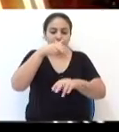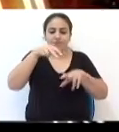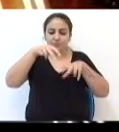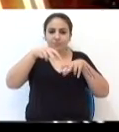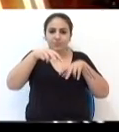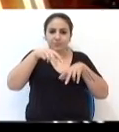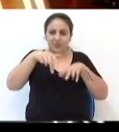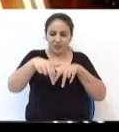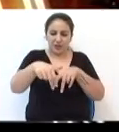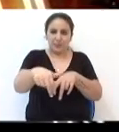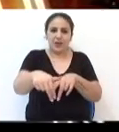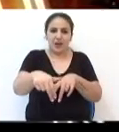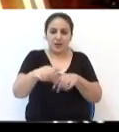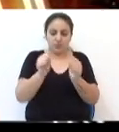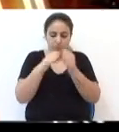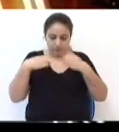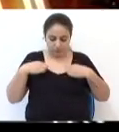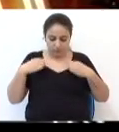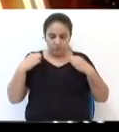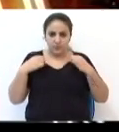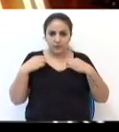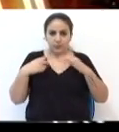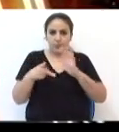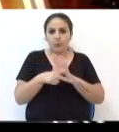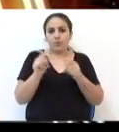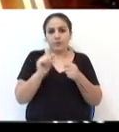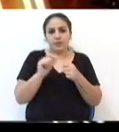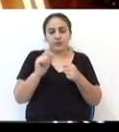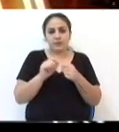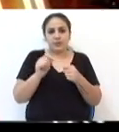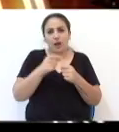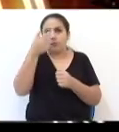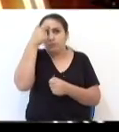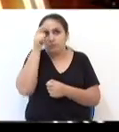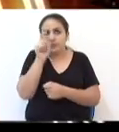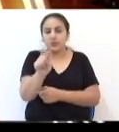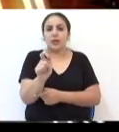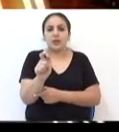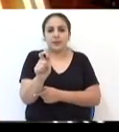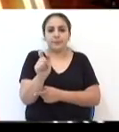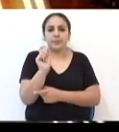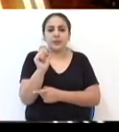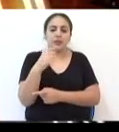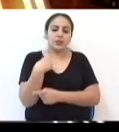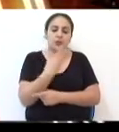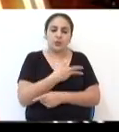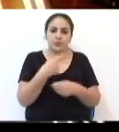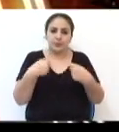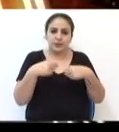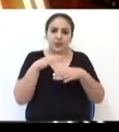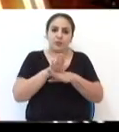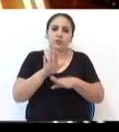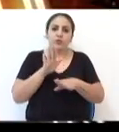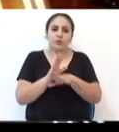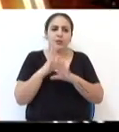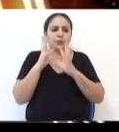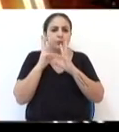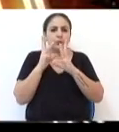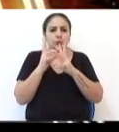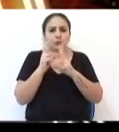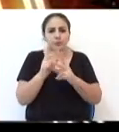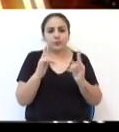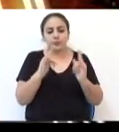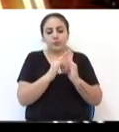uma camiseta para fazer essa ideia de que a gente precisa ajudar todas